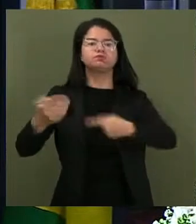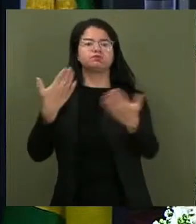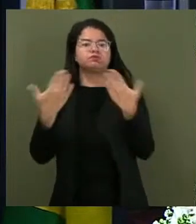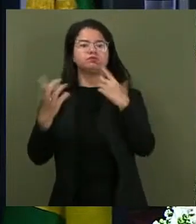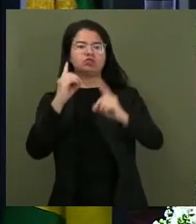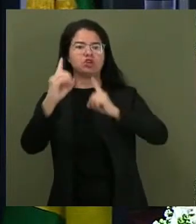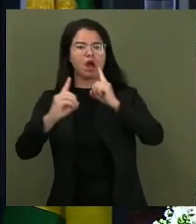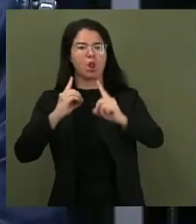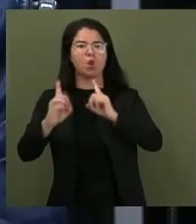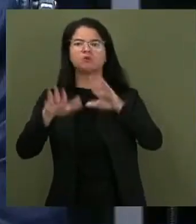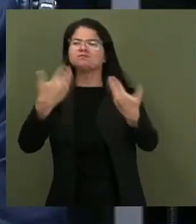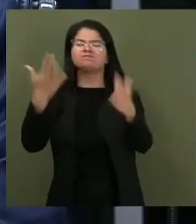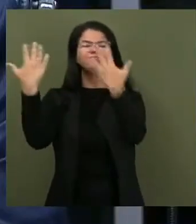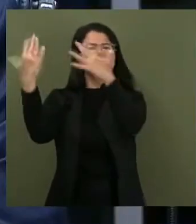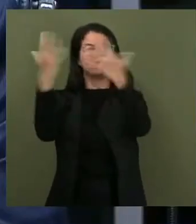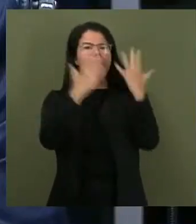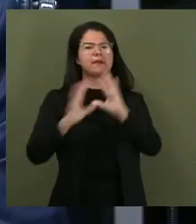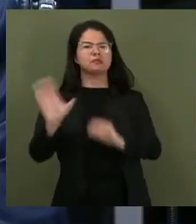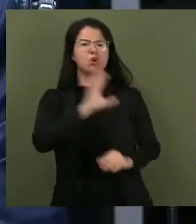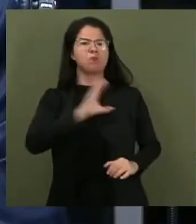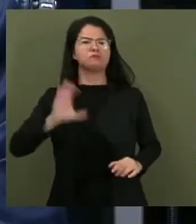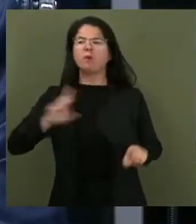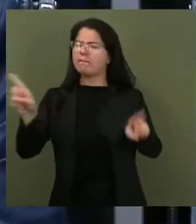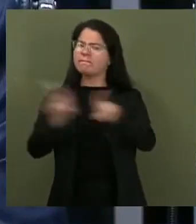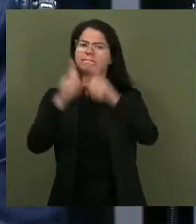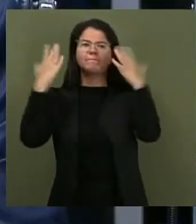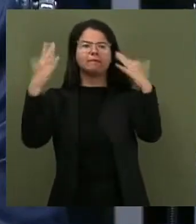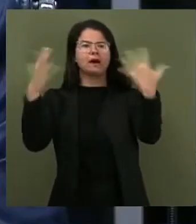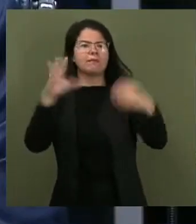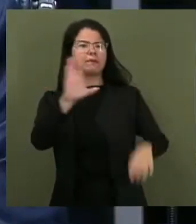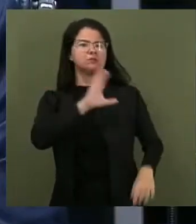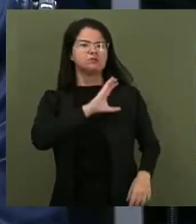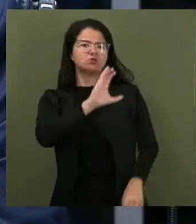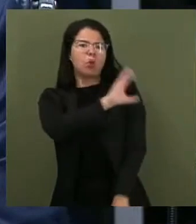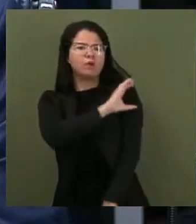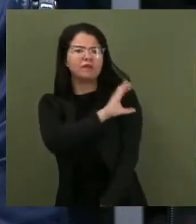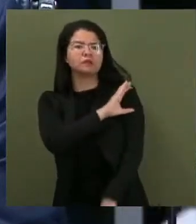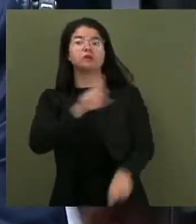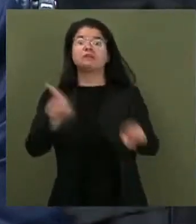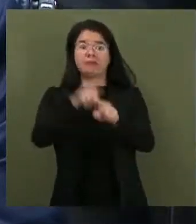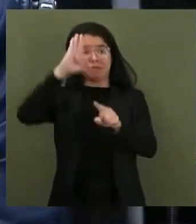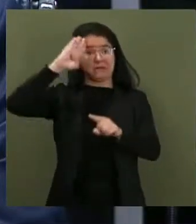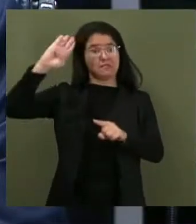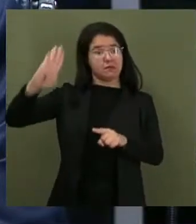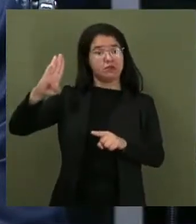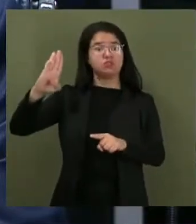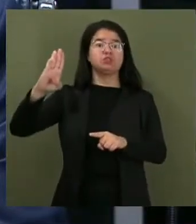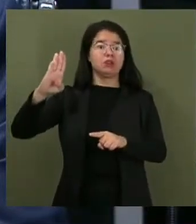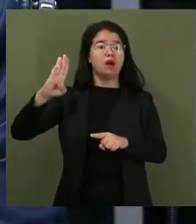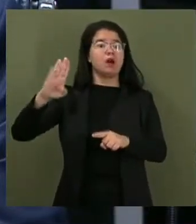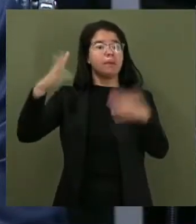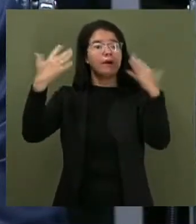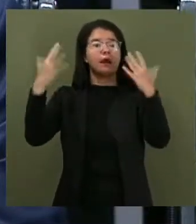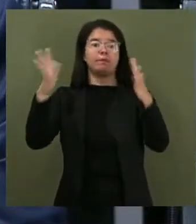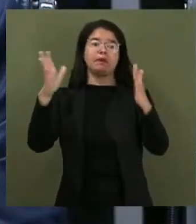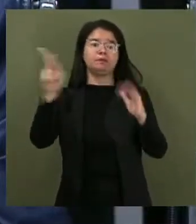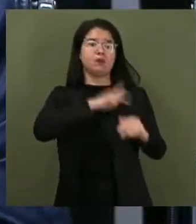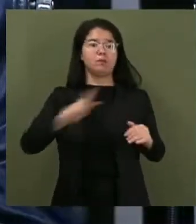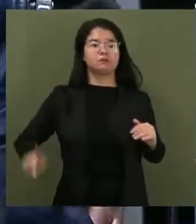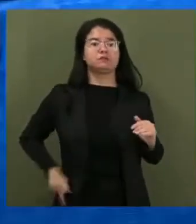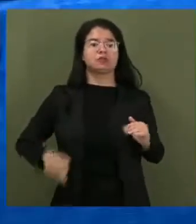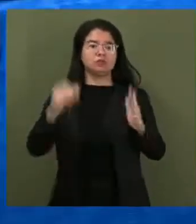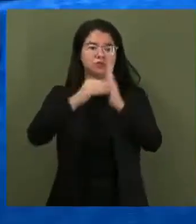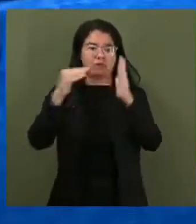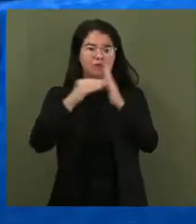à comissão, parabéns aos seus coordenadores e, principalmente, parabéns ao presidente do Senado que teve essa iniciativa. Muito obrigado.